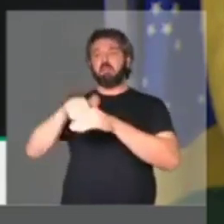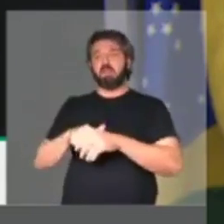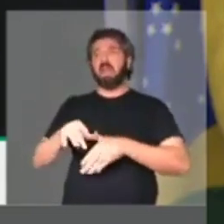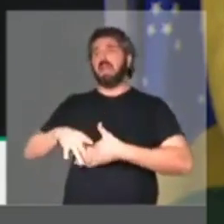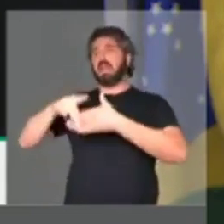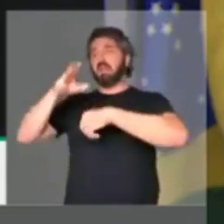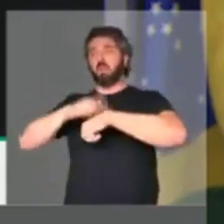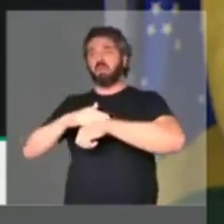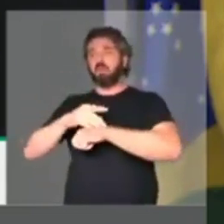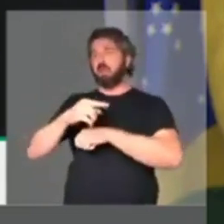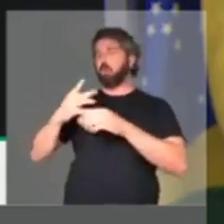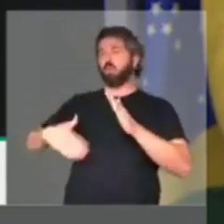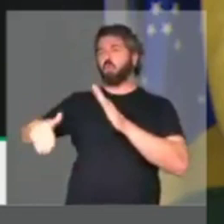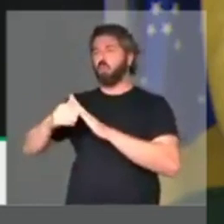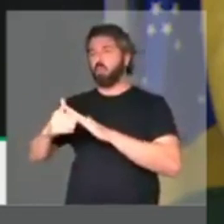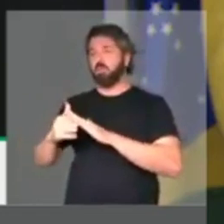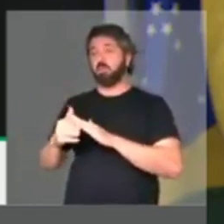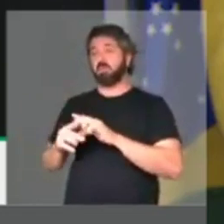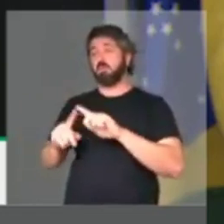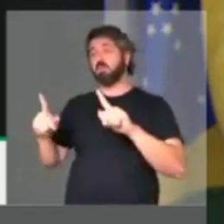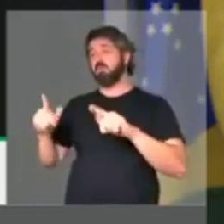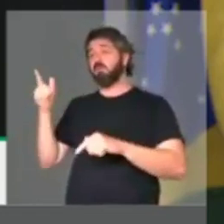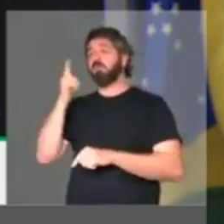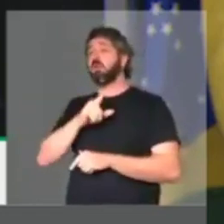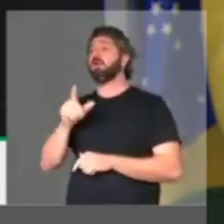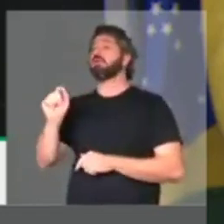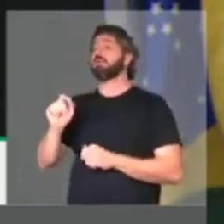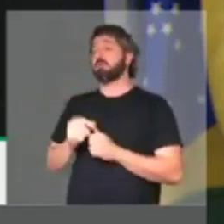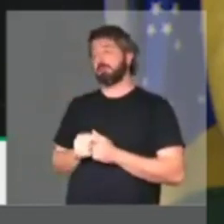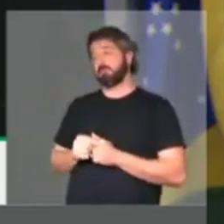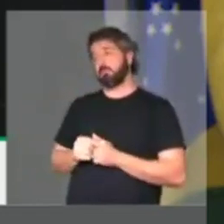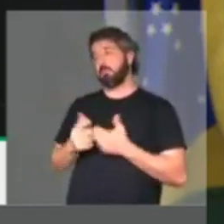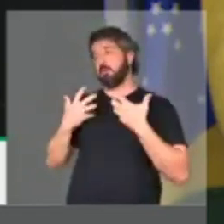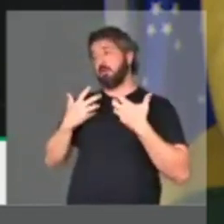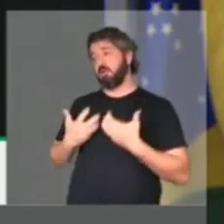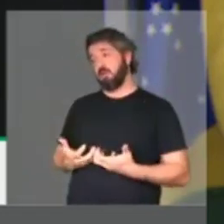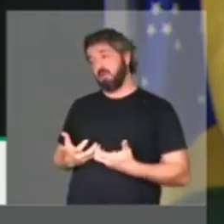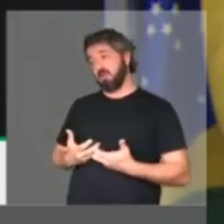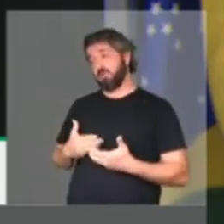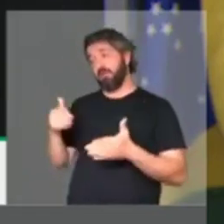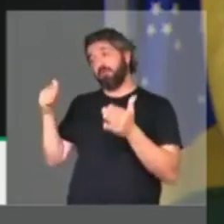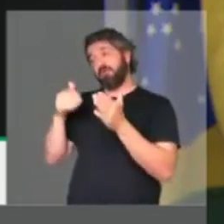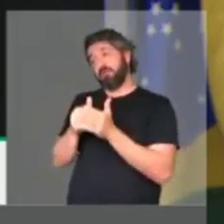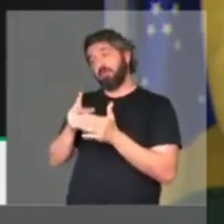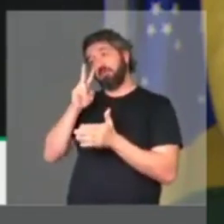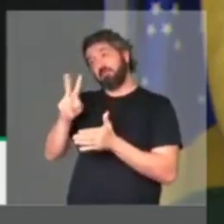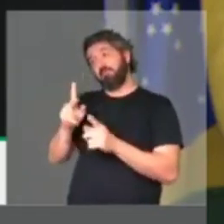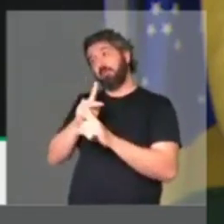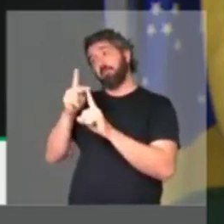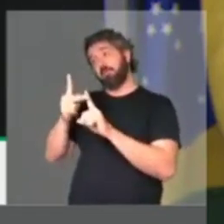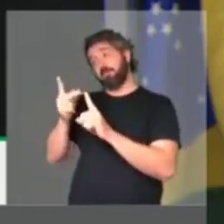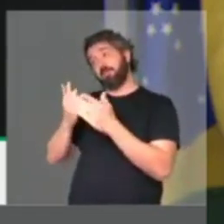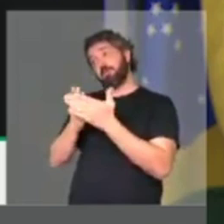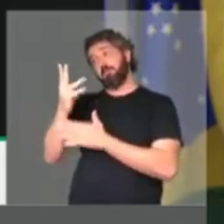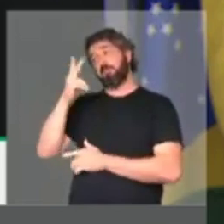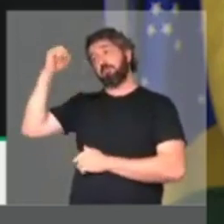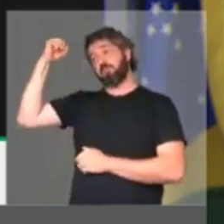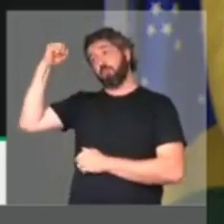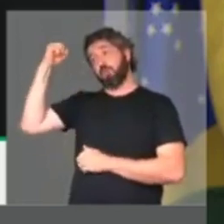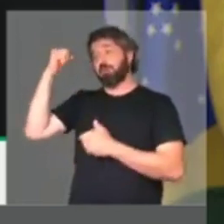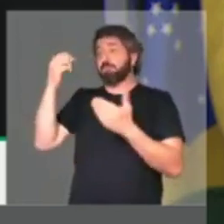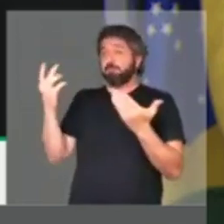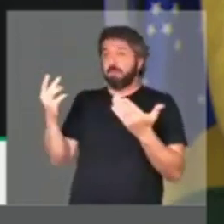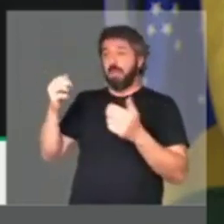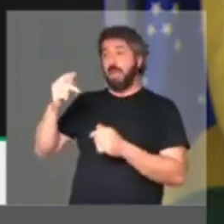tempo de liderança de todos os partidos de oposição. O máximo que vocês vão fazer é se cansar para no final ver a reforma previdenciária vitoriosa,